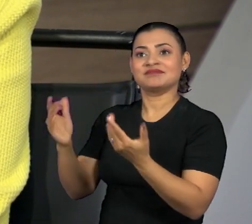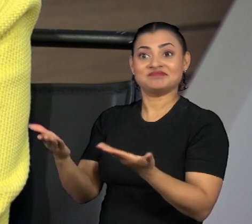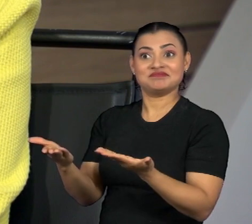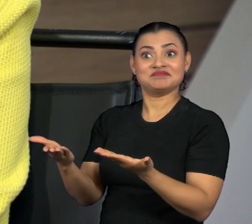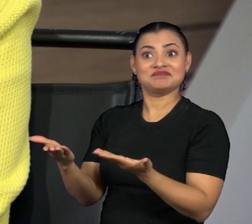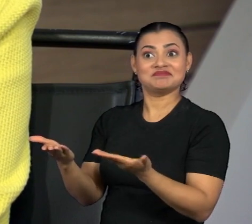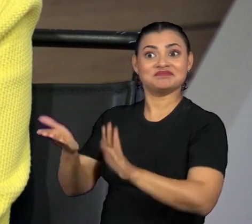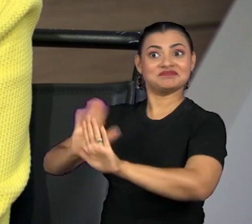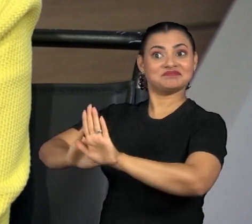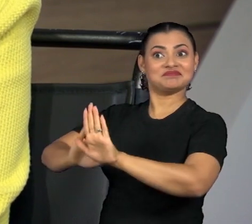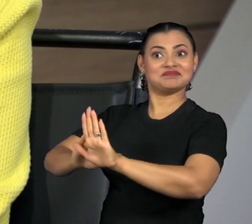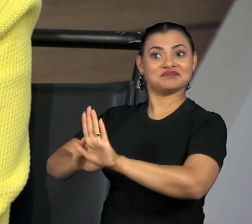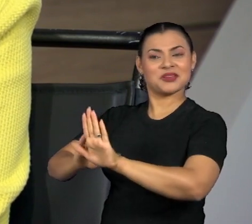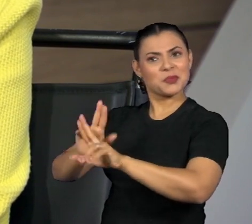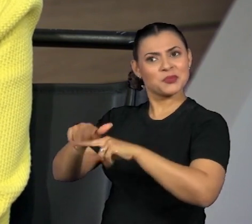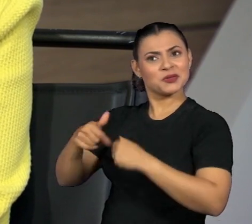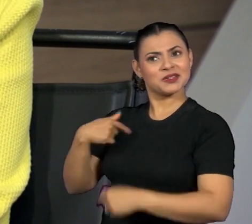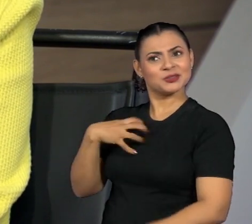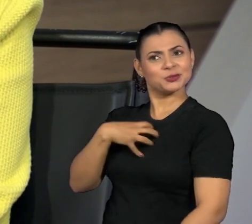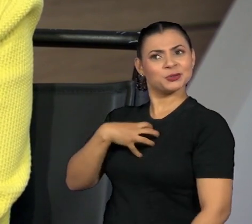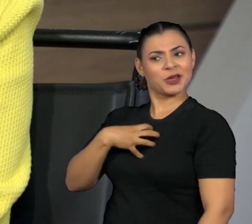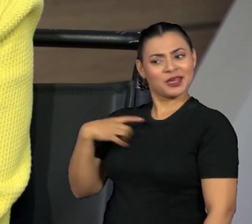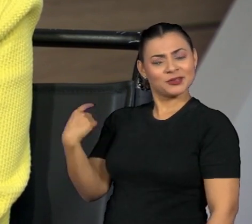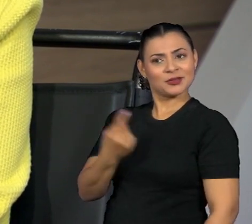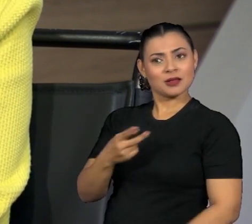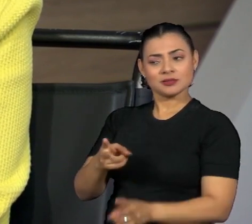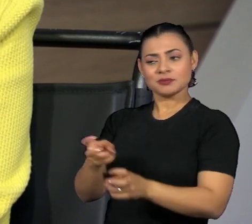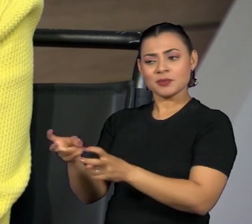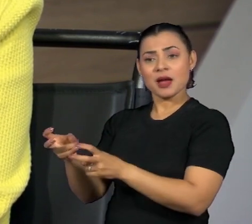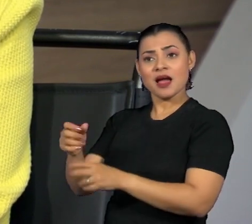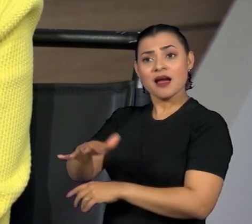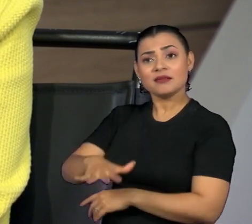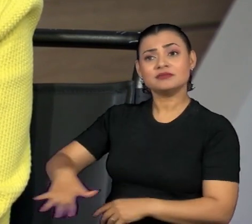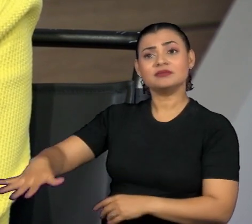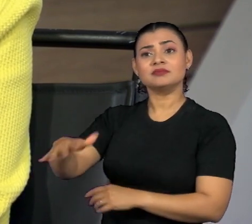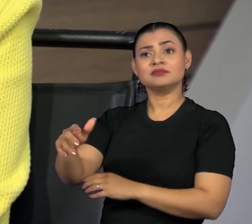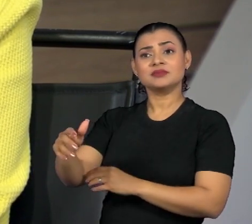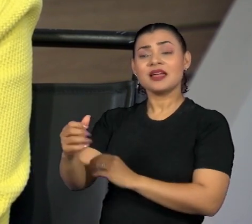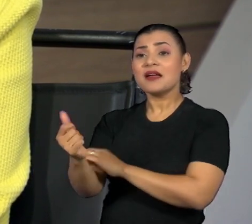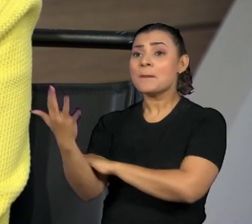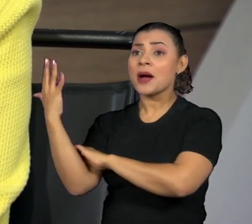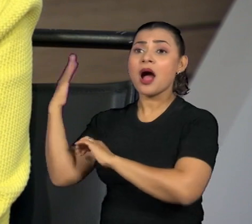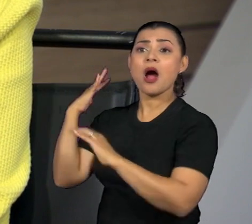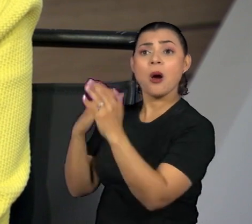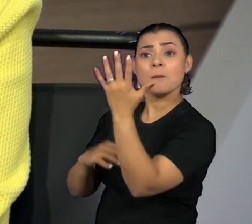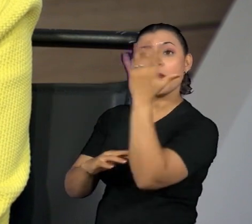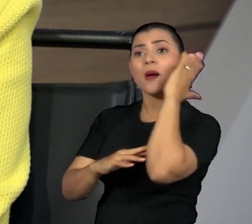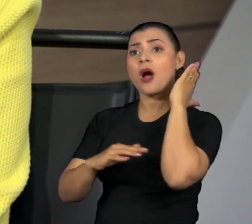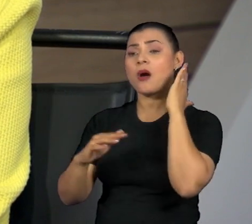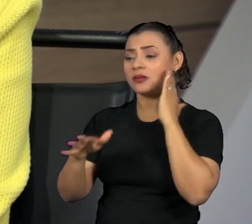o modo como a gente encara o mundo natural e como que isso acaba